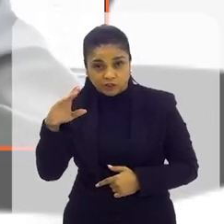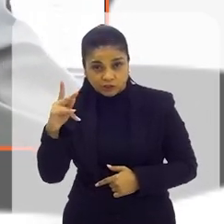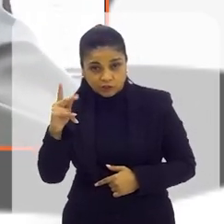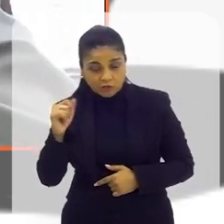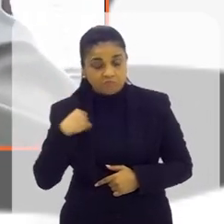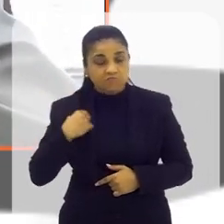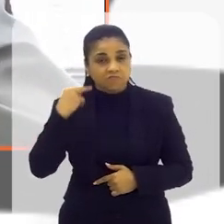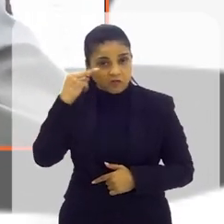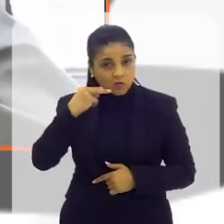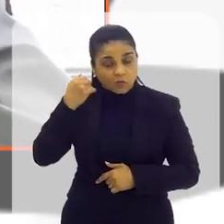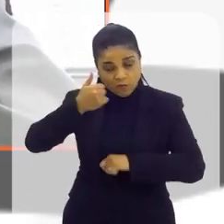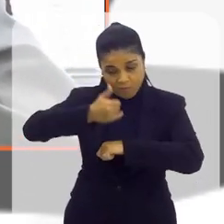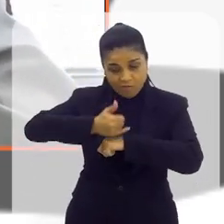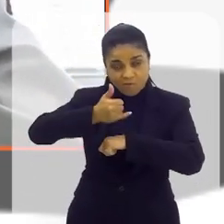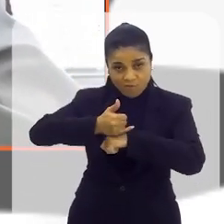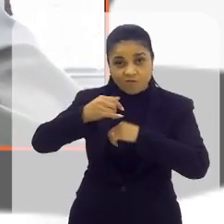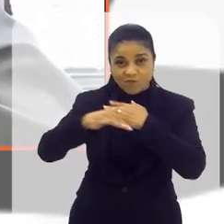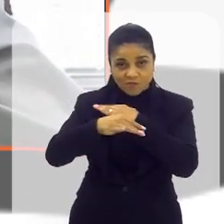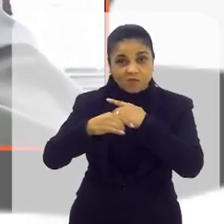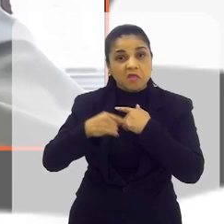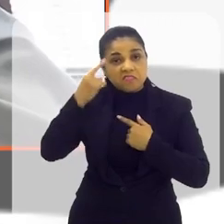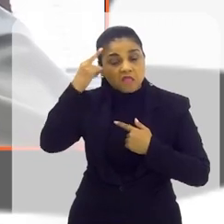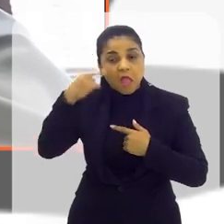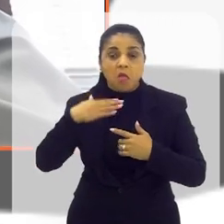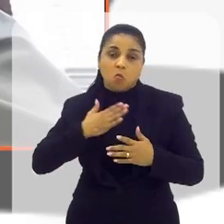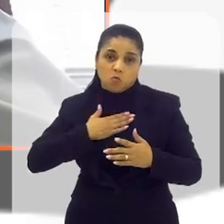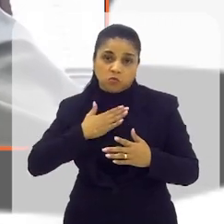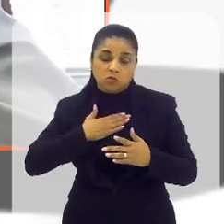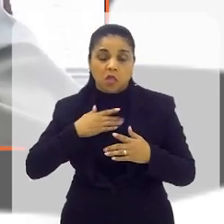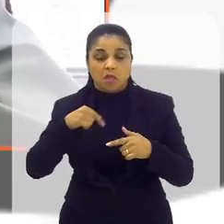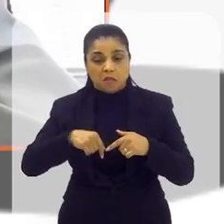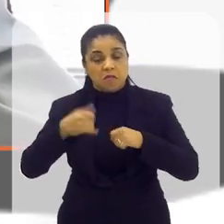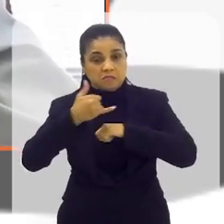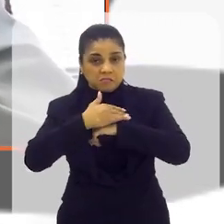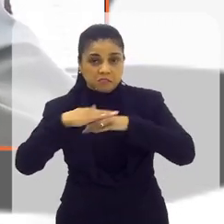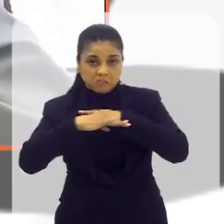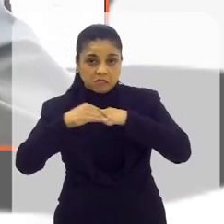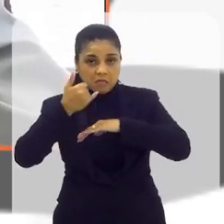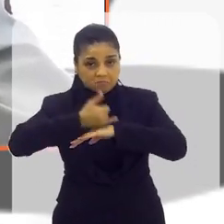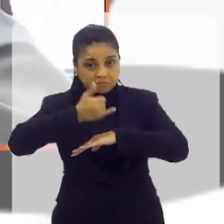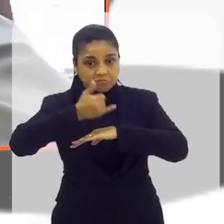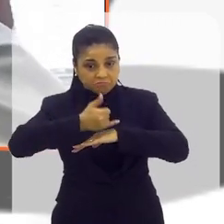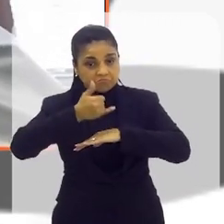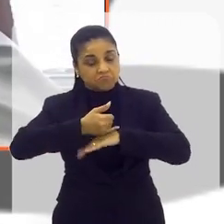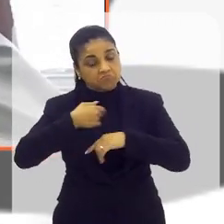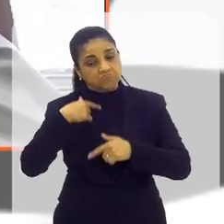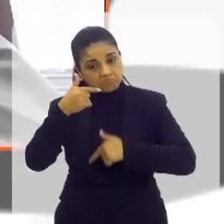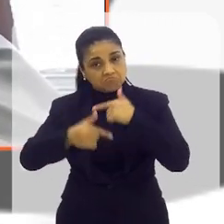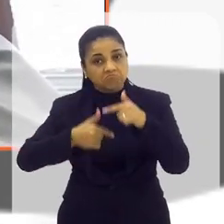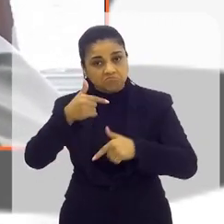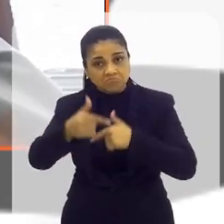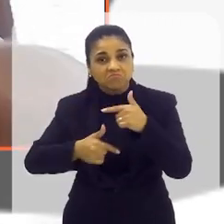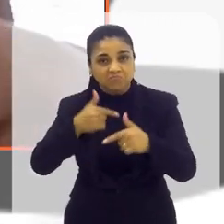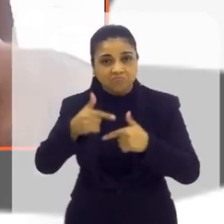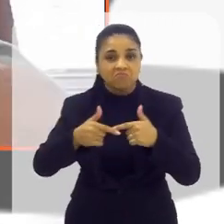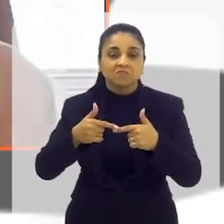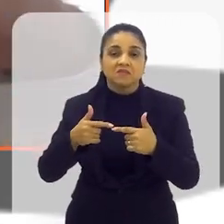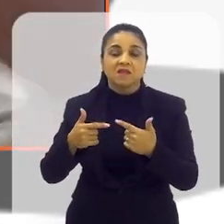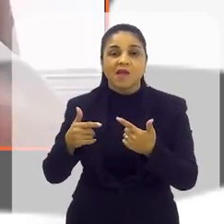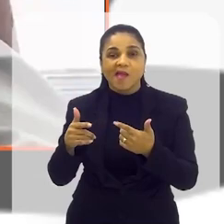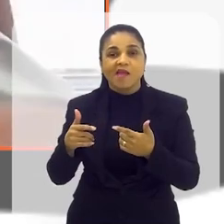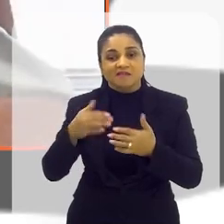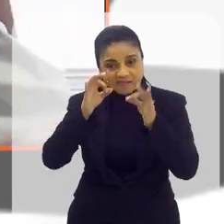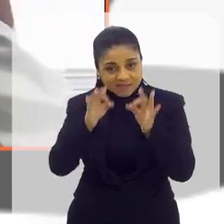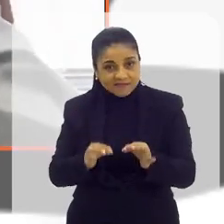essa ideia e nós gostamos muito. O implantamos na nossa cidade vem dando certo, vem recuperando